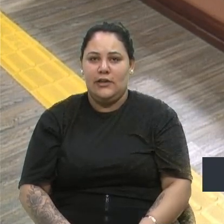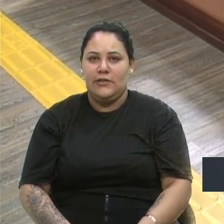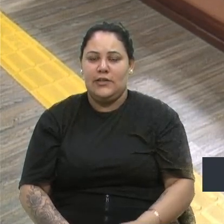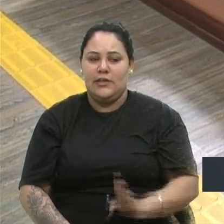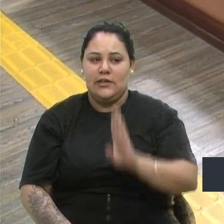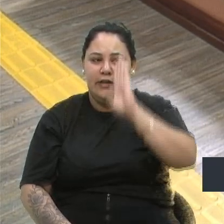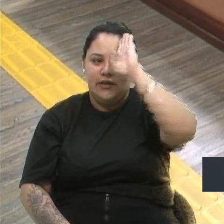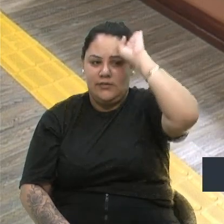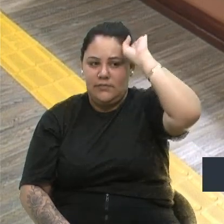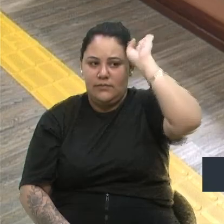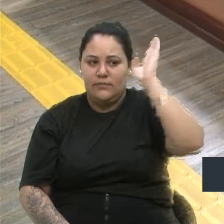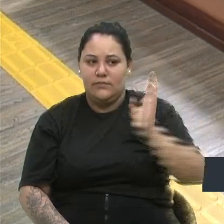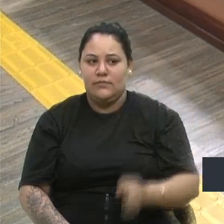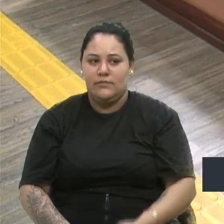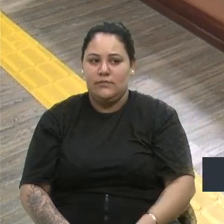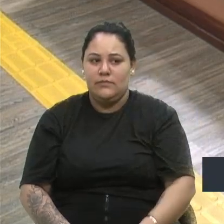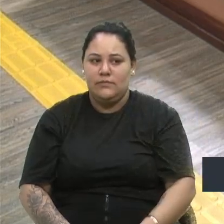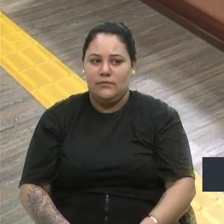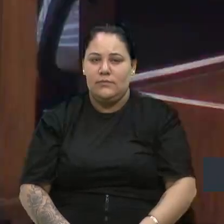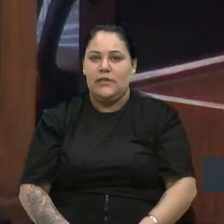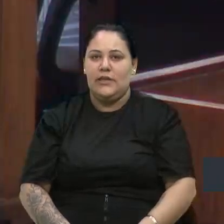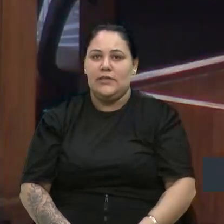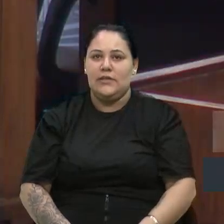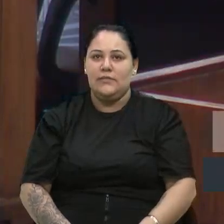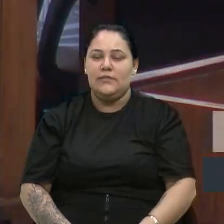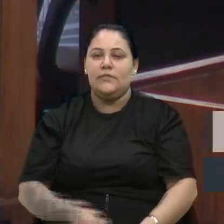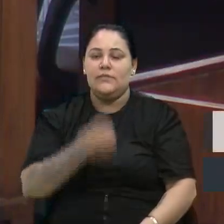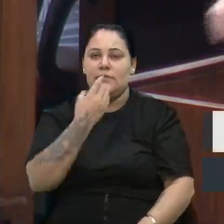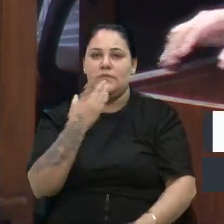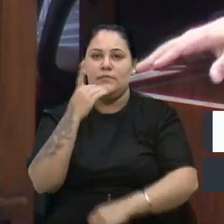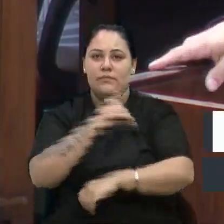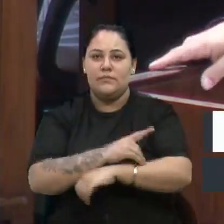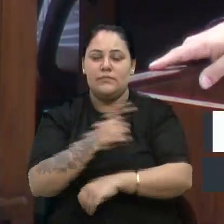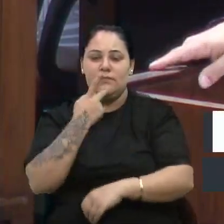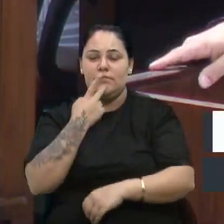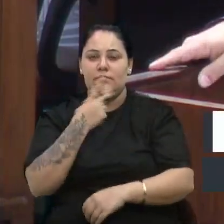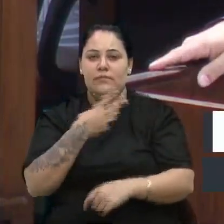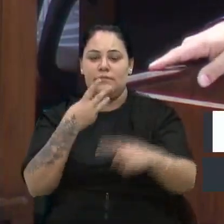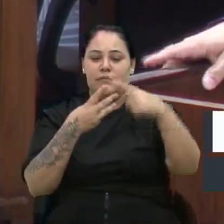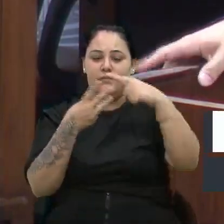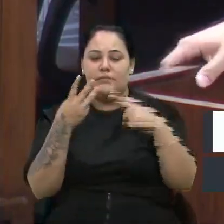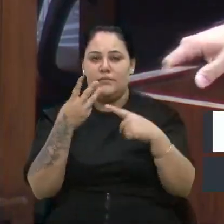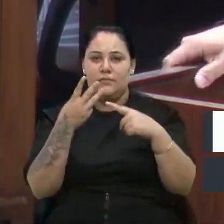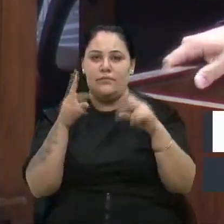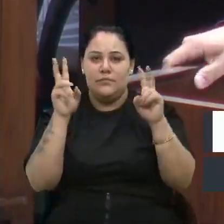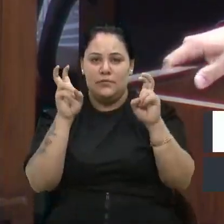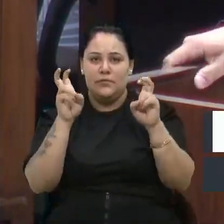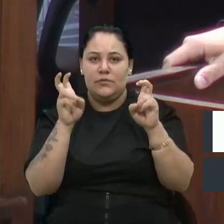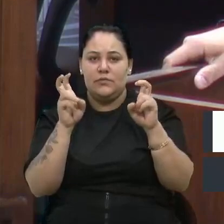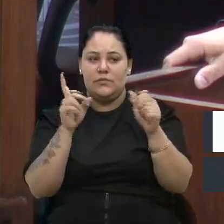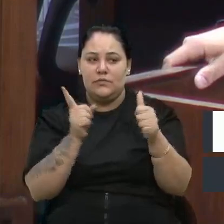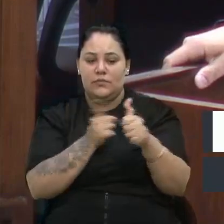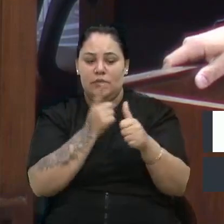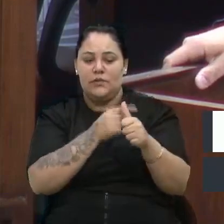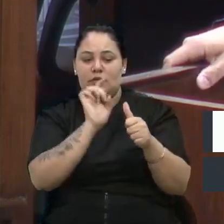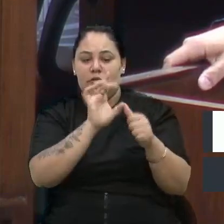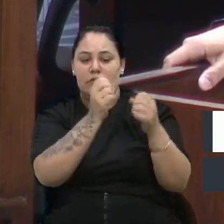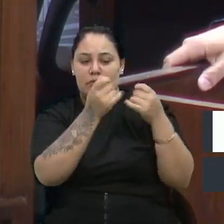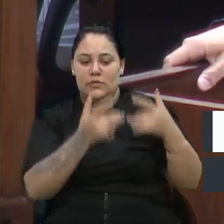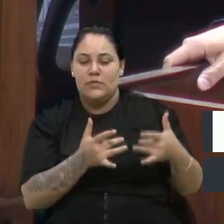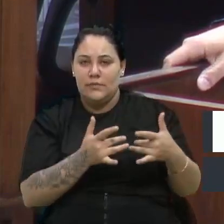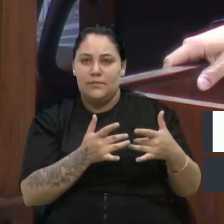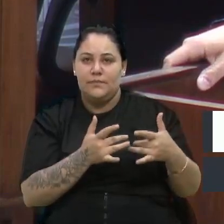Obrigado, presidente. Vou abordar rapidamente aqui três assuntos. Primeiro, só para destacar,